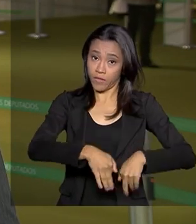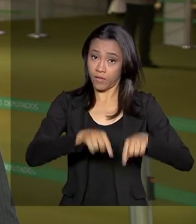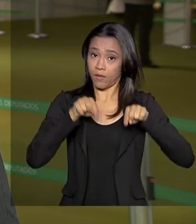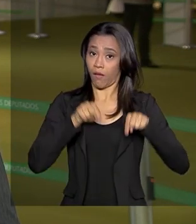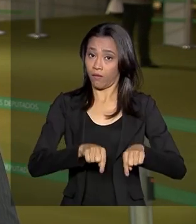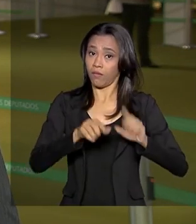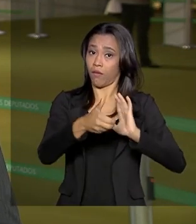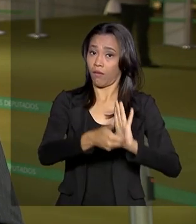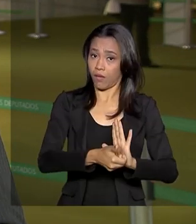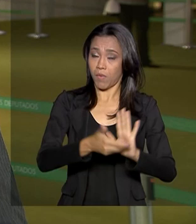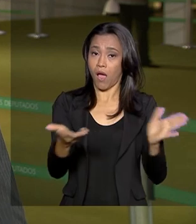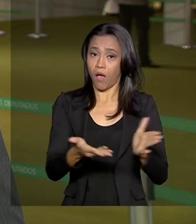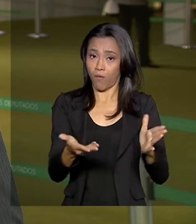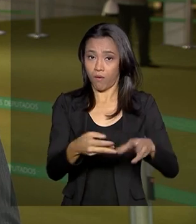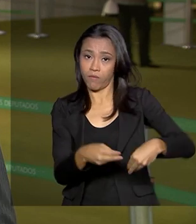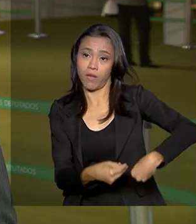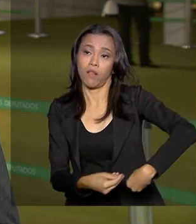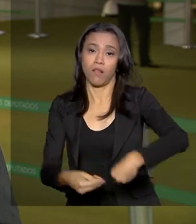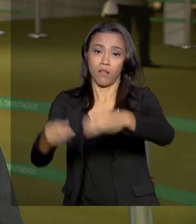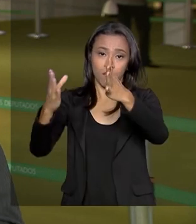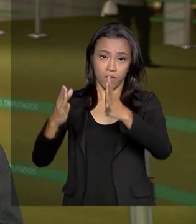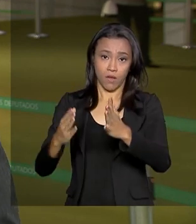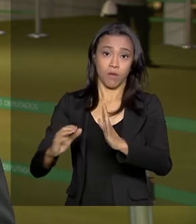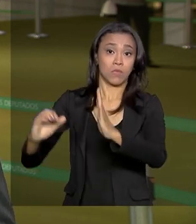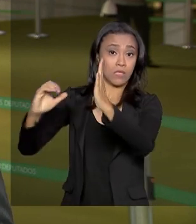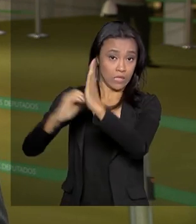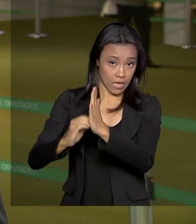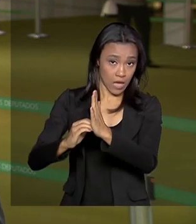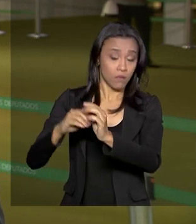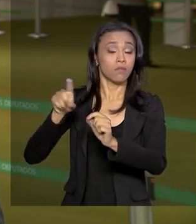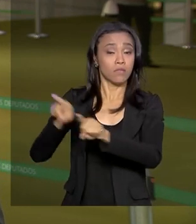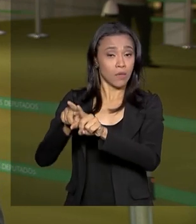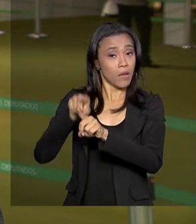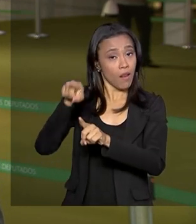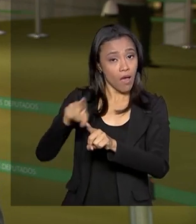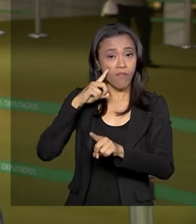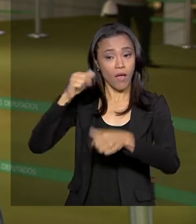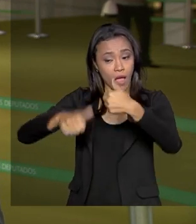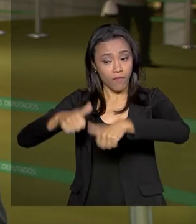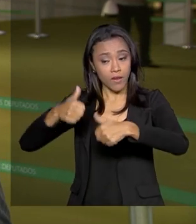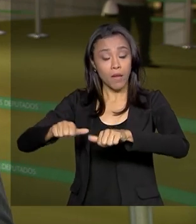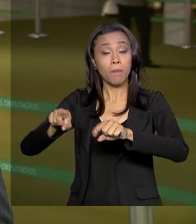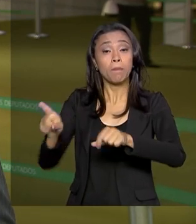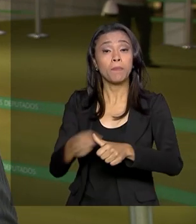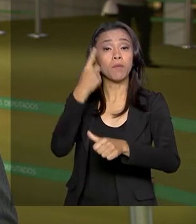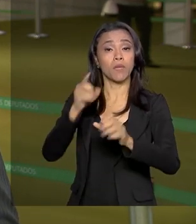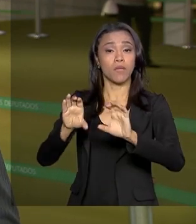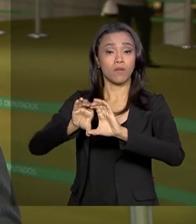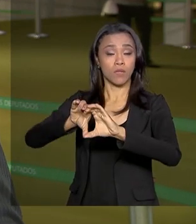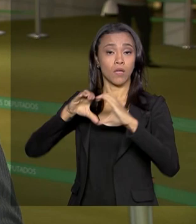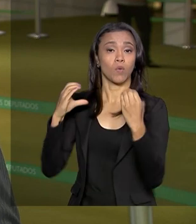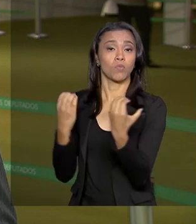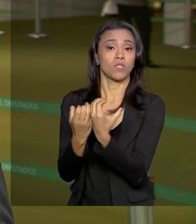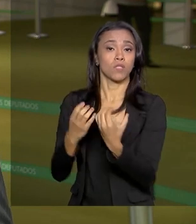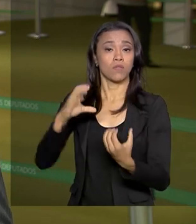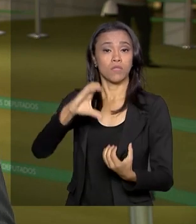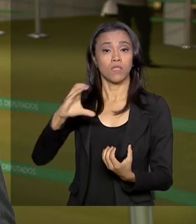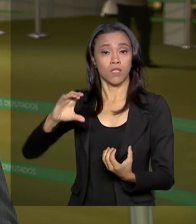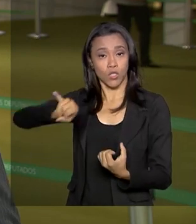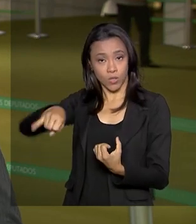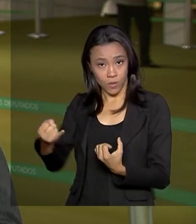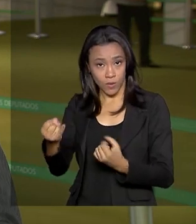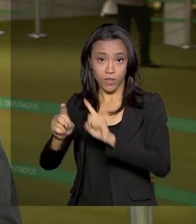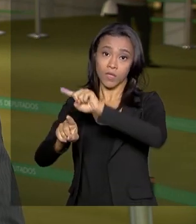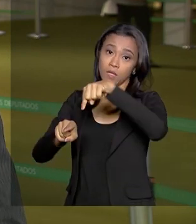Após isso, ele seguirá para o Senado, onde será analisado primeiro na Comissão de Constituição e Justiça e depois será